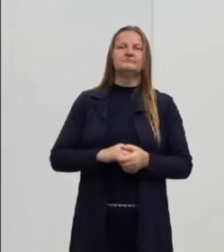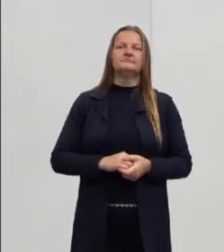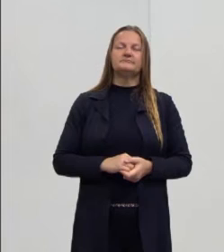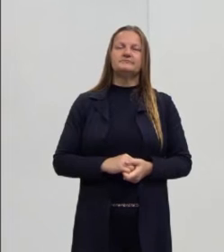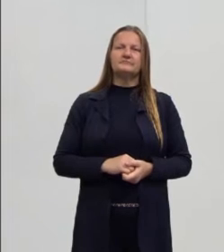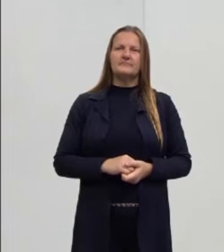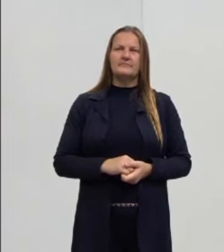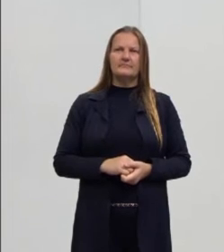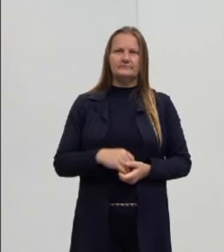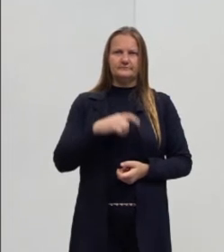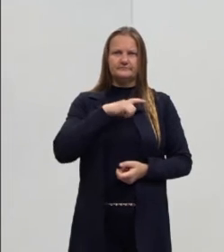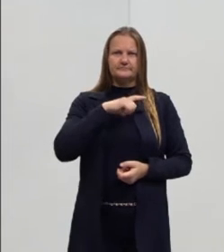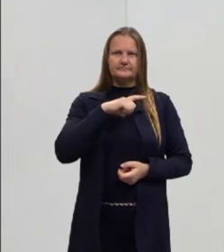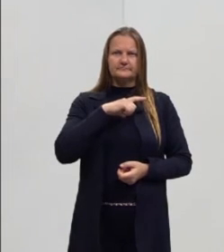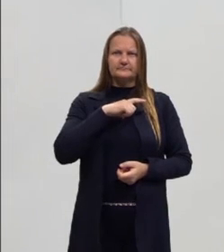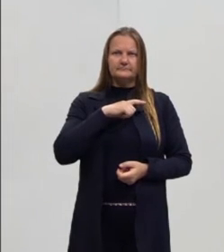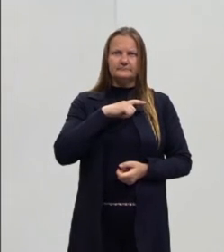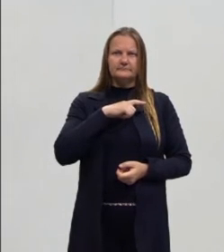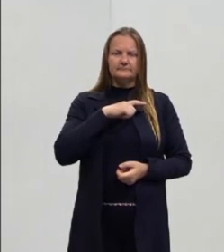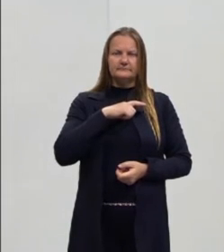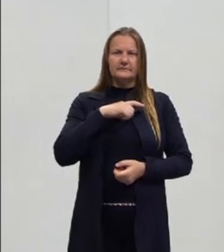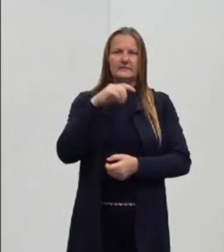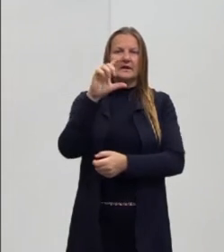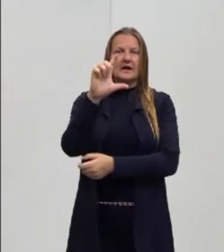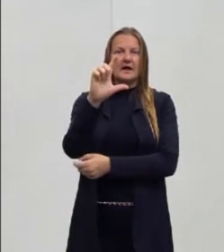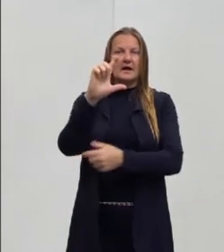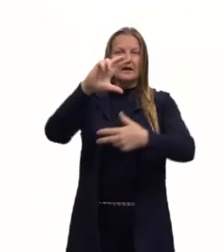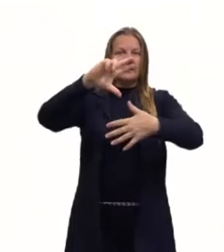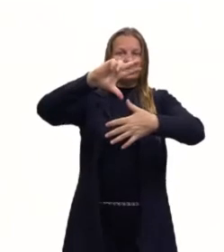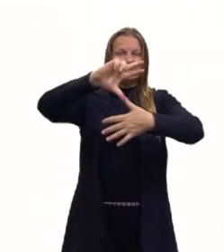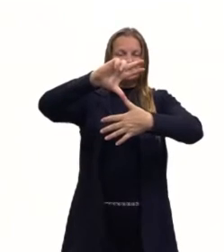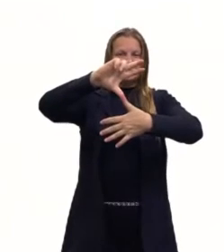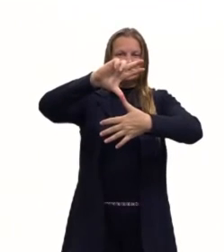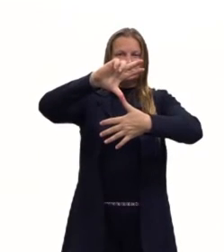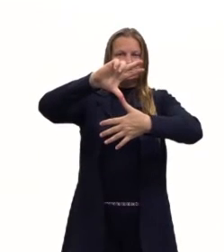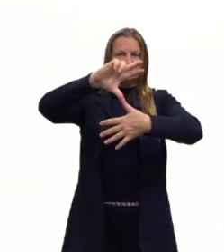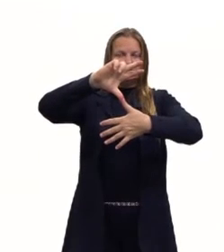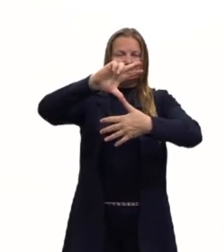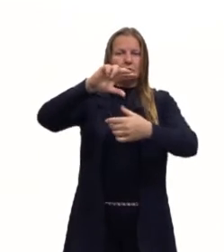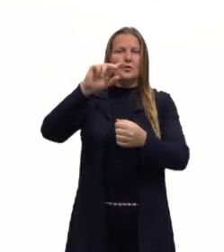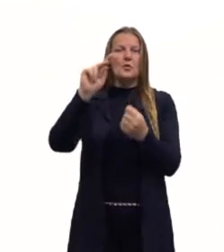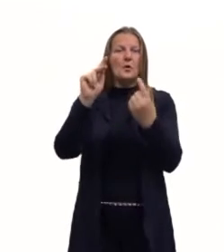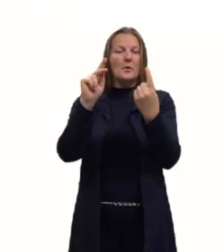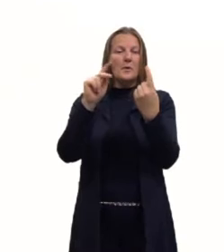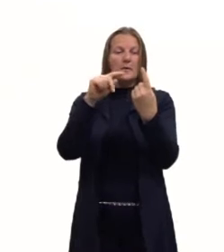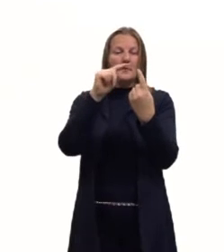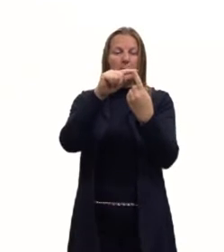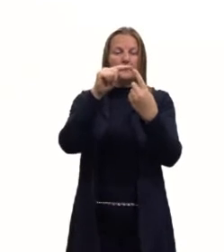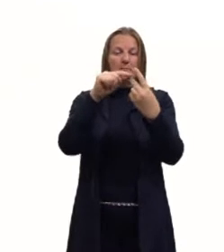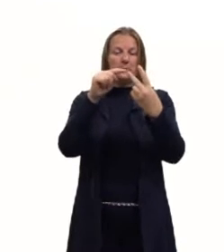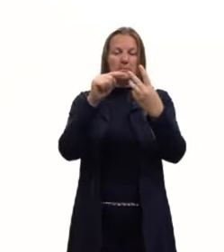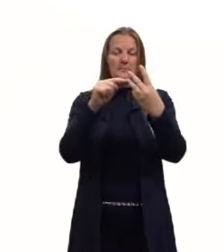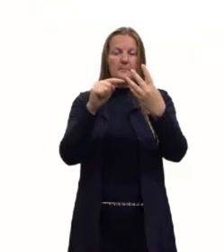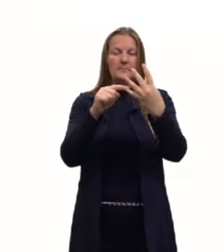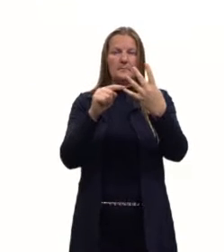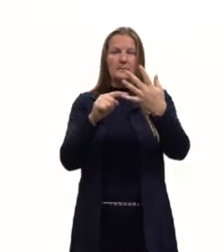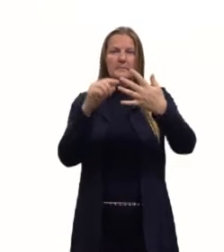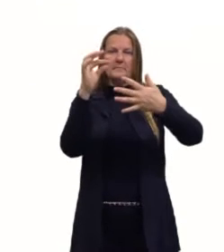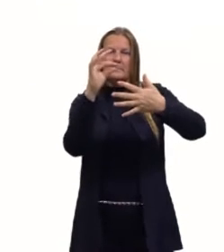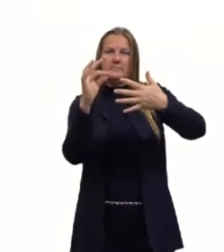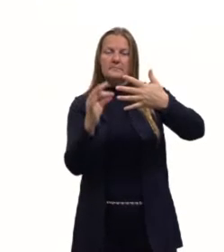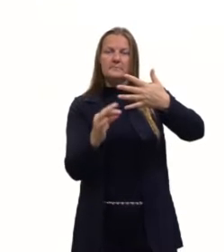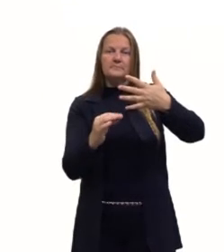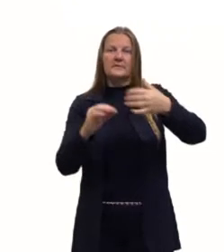Nós temos, então, Latinoamérica, Hispanoamérica, Iberoamérica e Sudamérica, e muitas